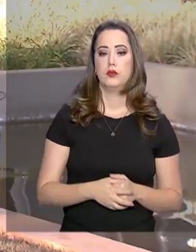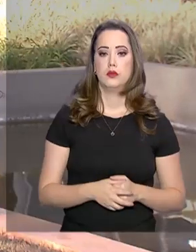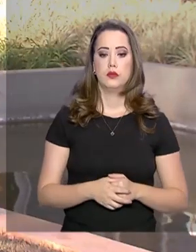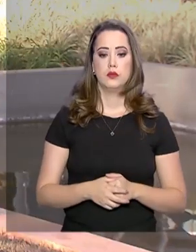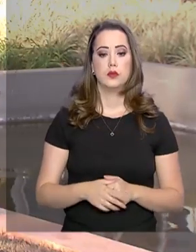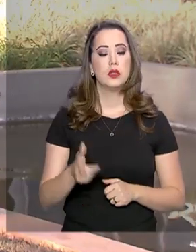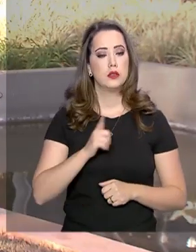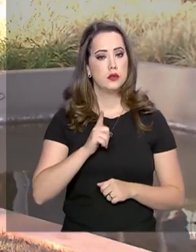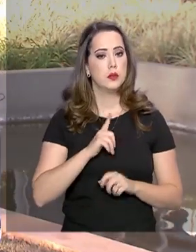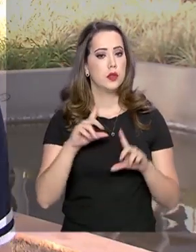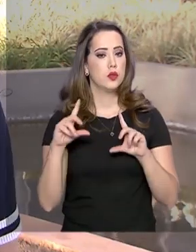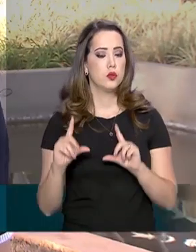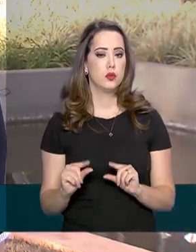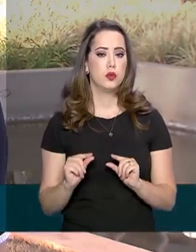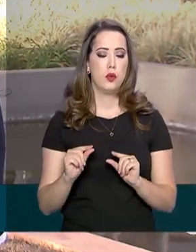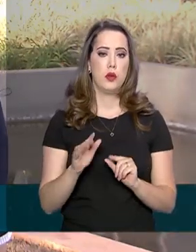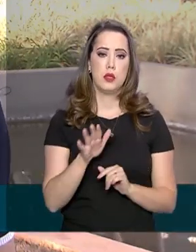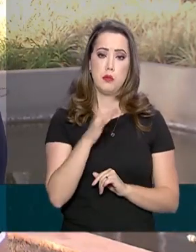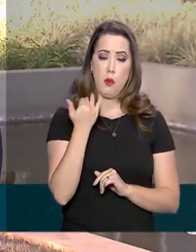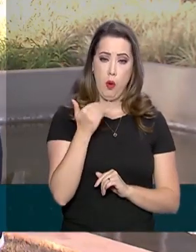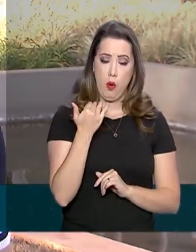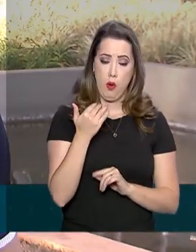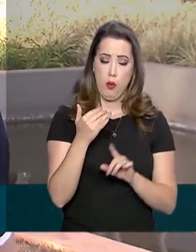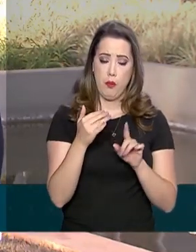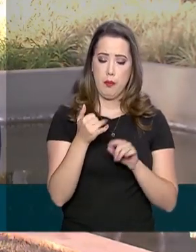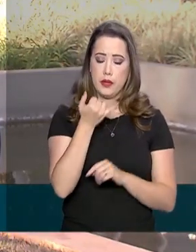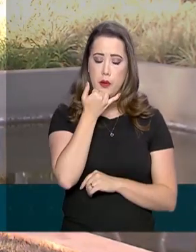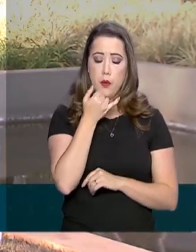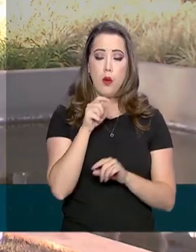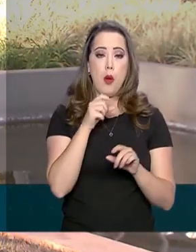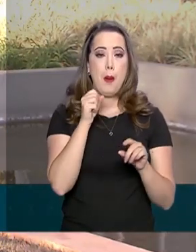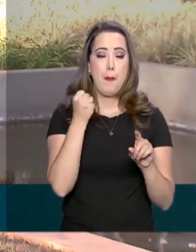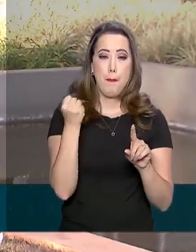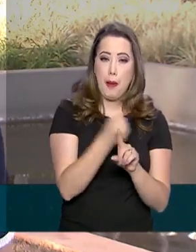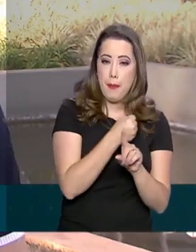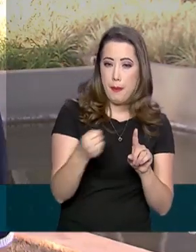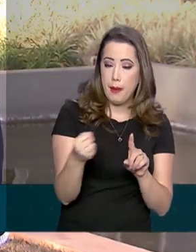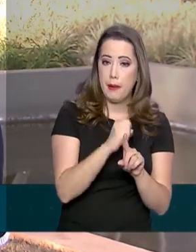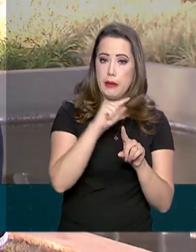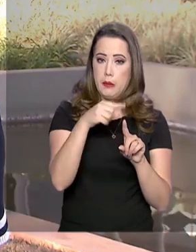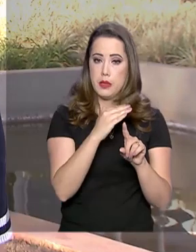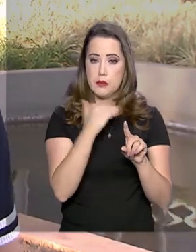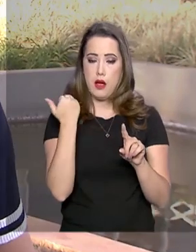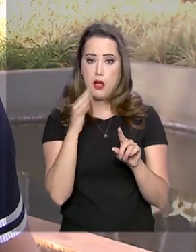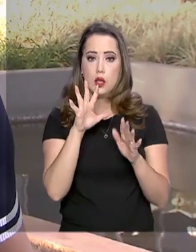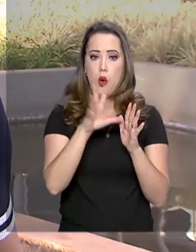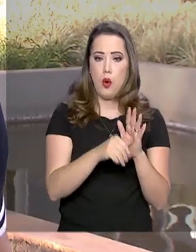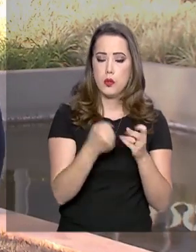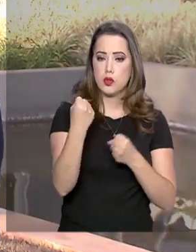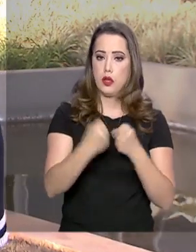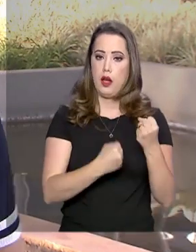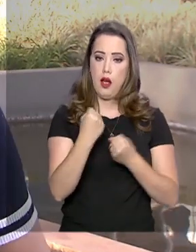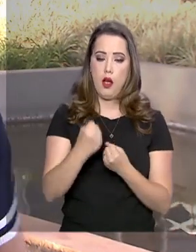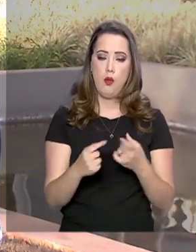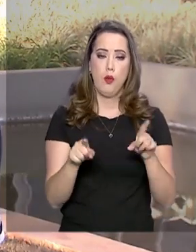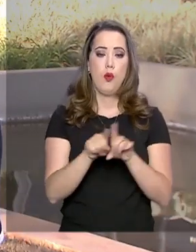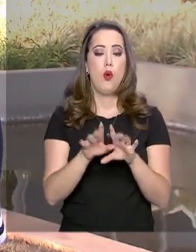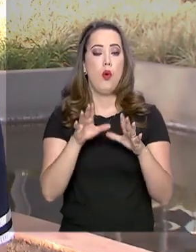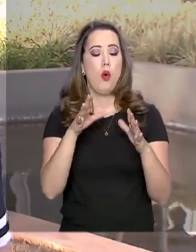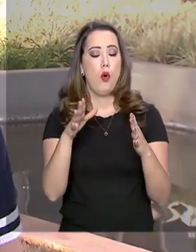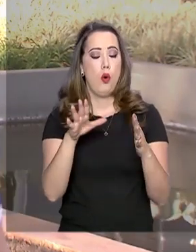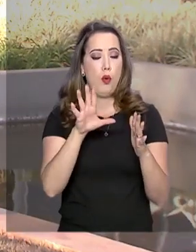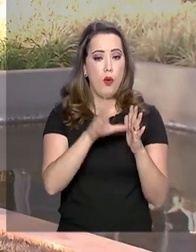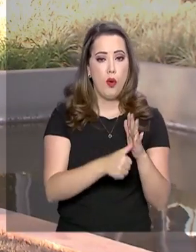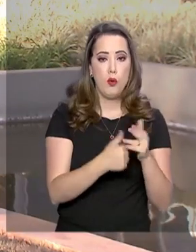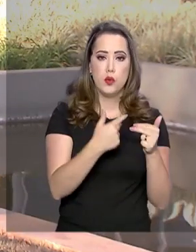Houve queda ainda em relação aos crimes de lesão corporal seguida de morte, furto de veículos, roubo a instituições financeiras